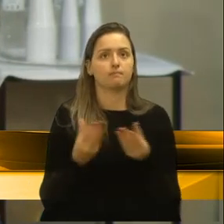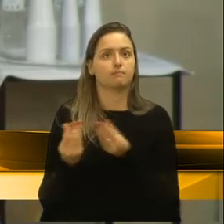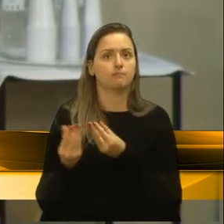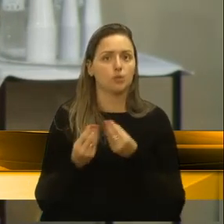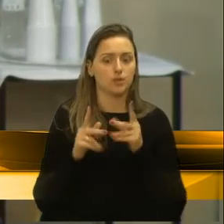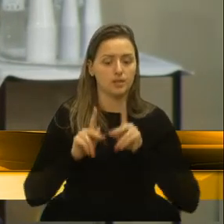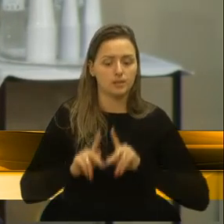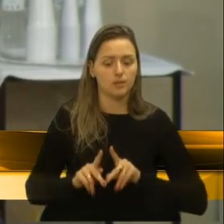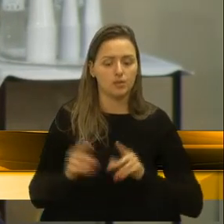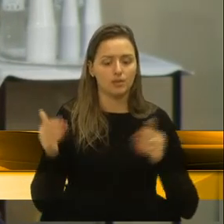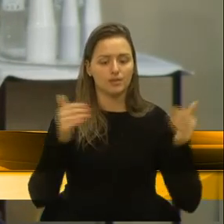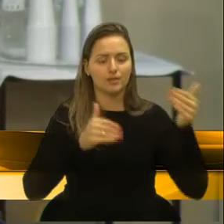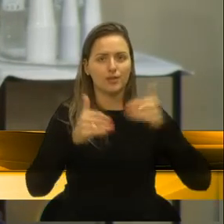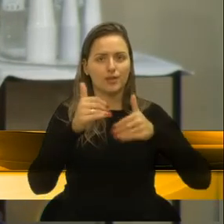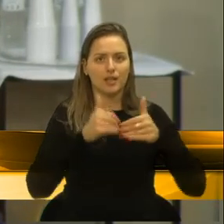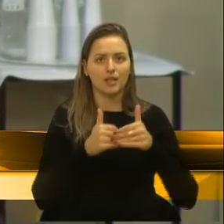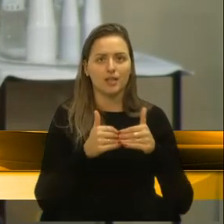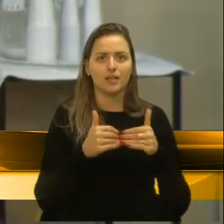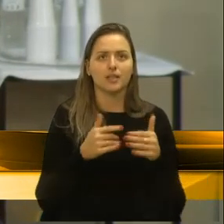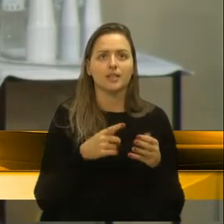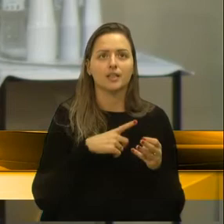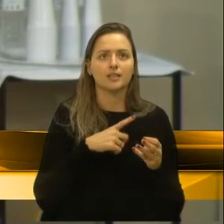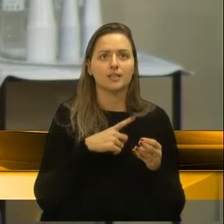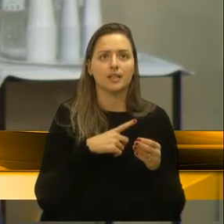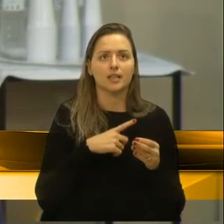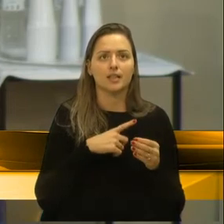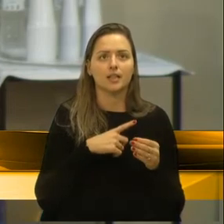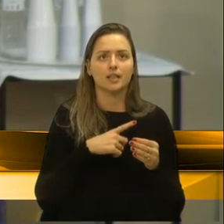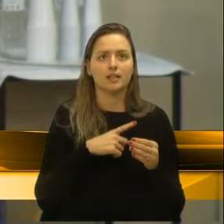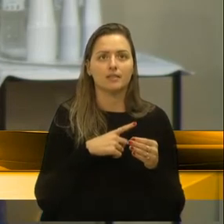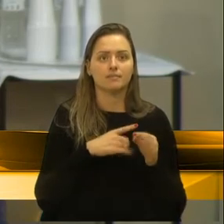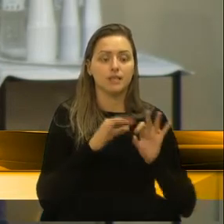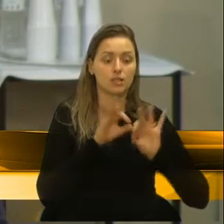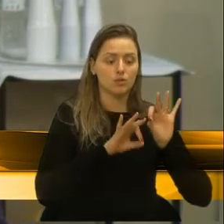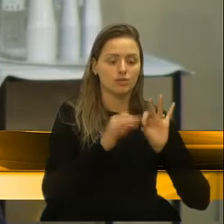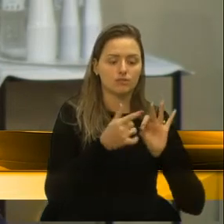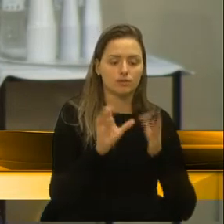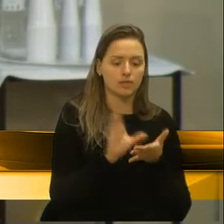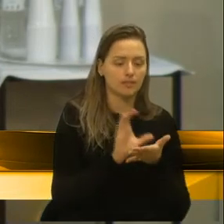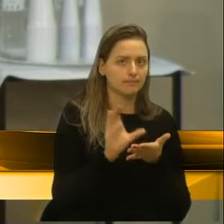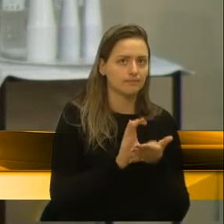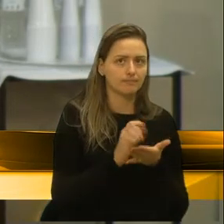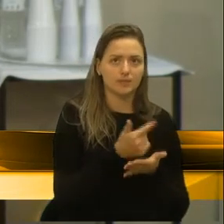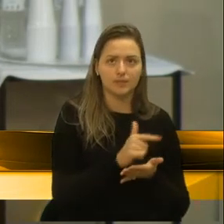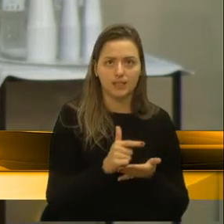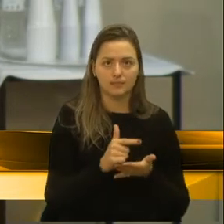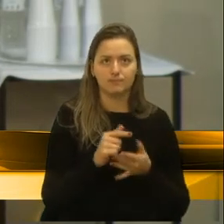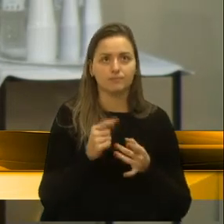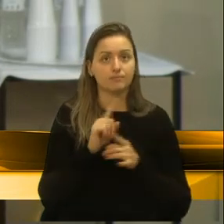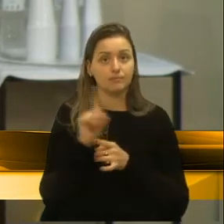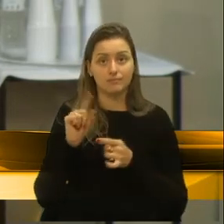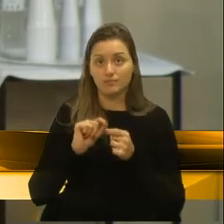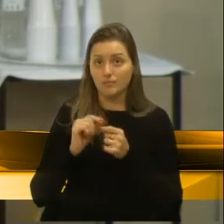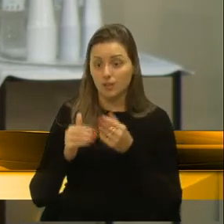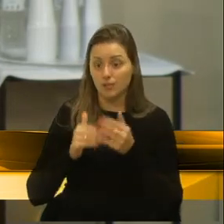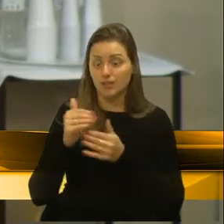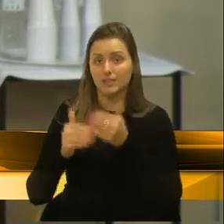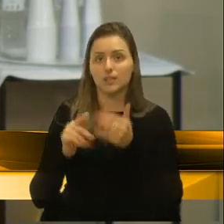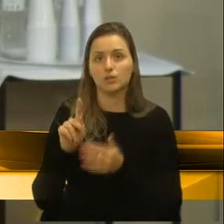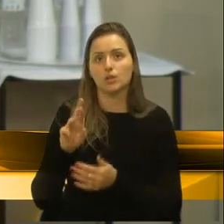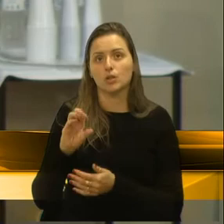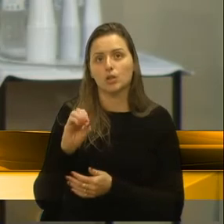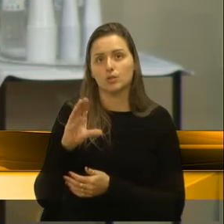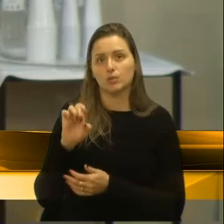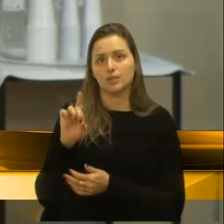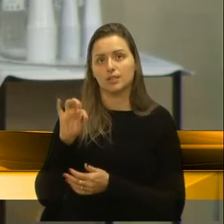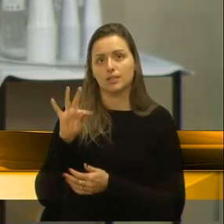o que eles com dificuldade de receber das organizações, eles não estão fazendo procedimentos e